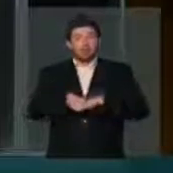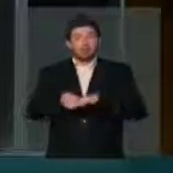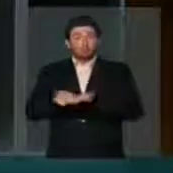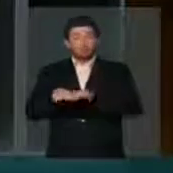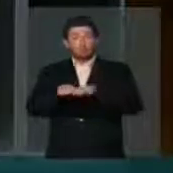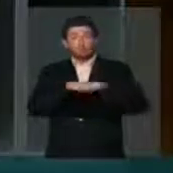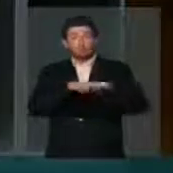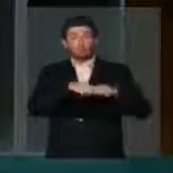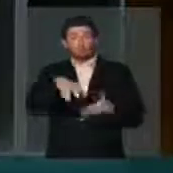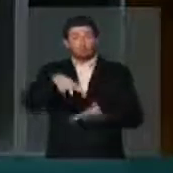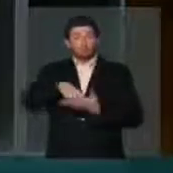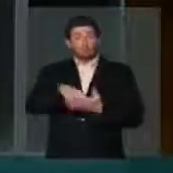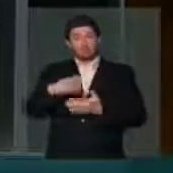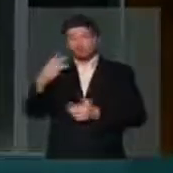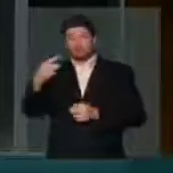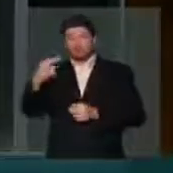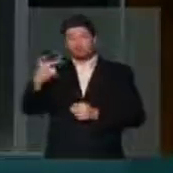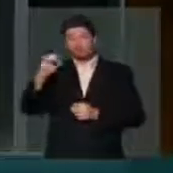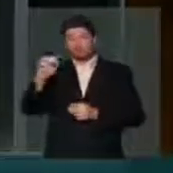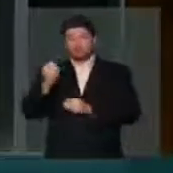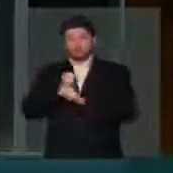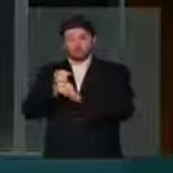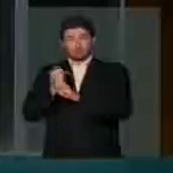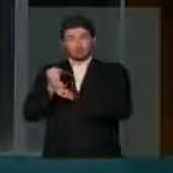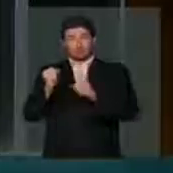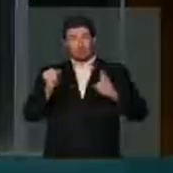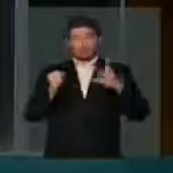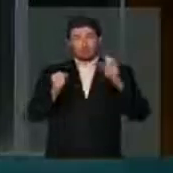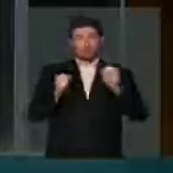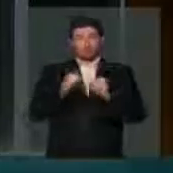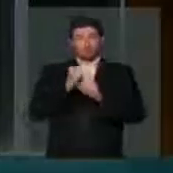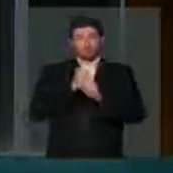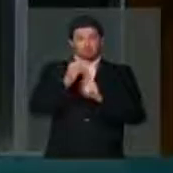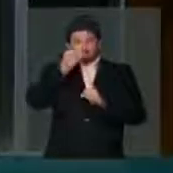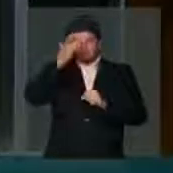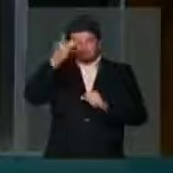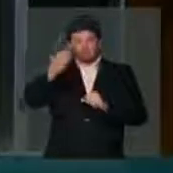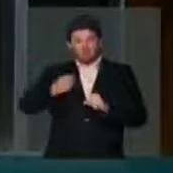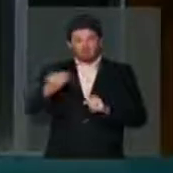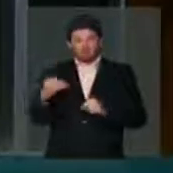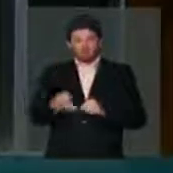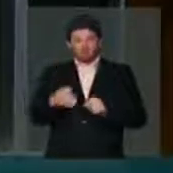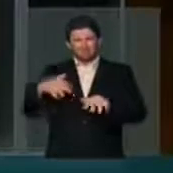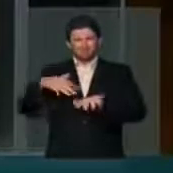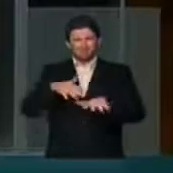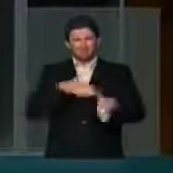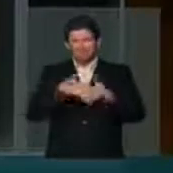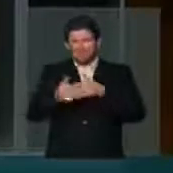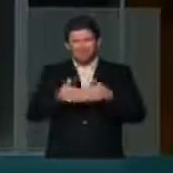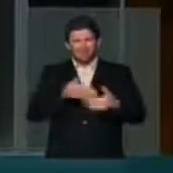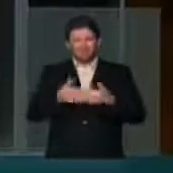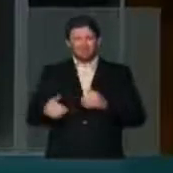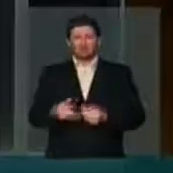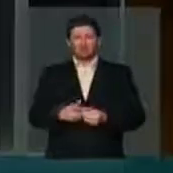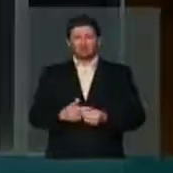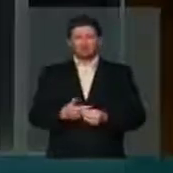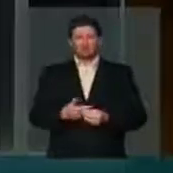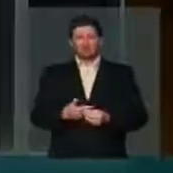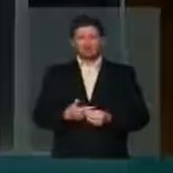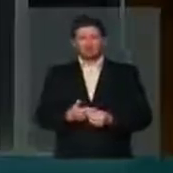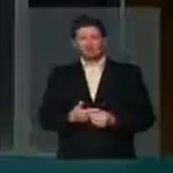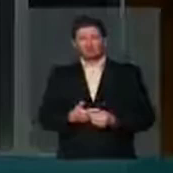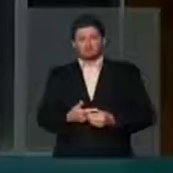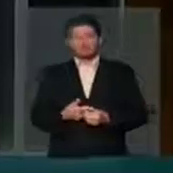as penas de 20 a 30 anos para pessoas que participam de qualquer tipo de movimentação.